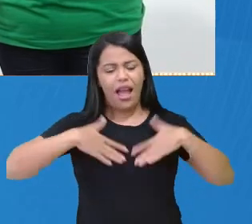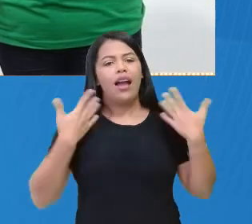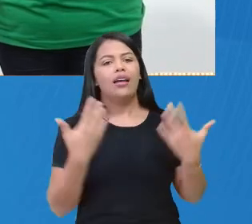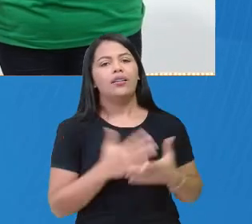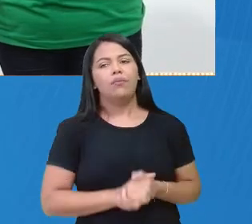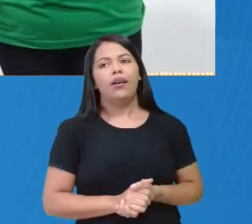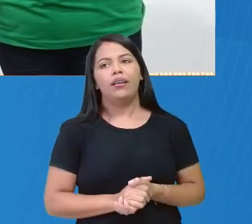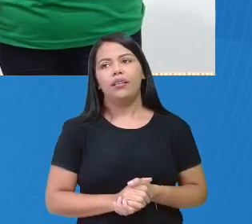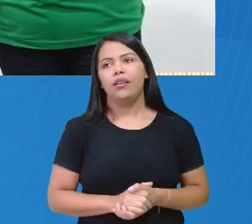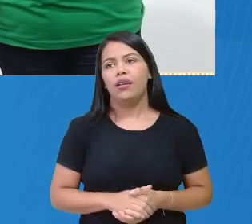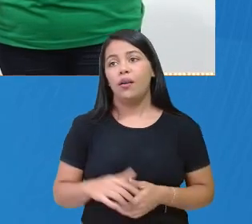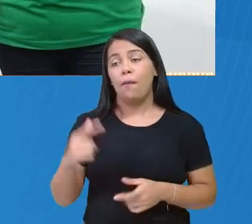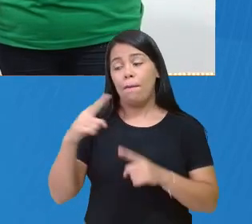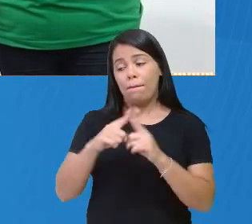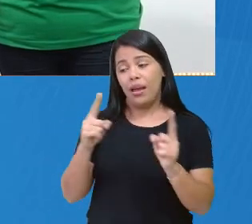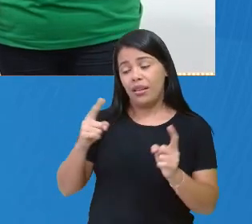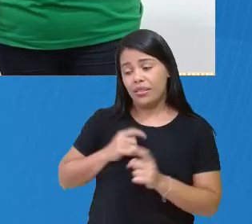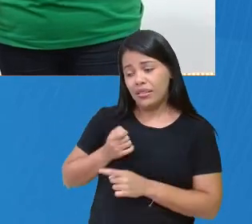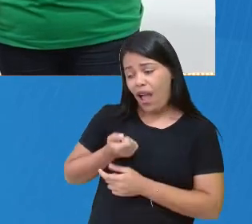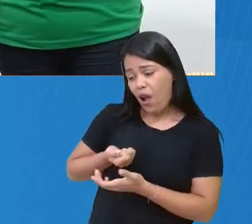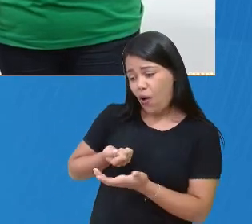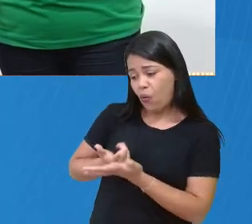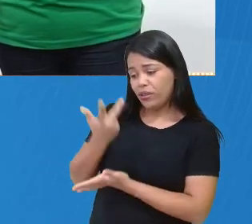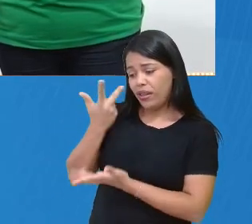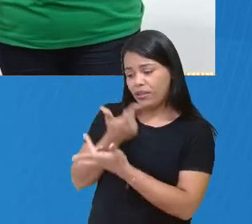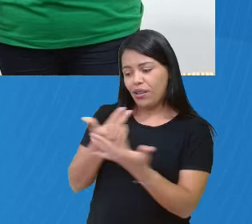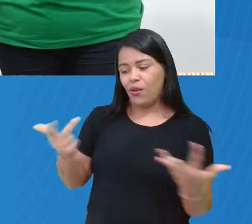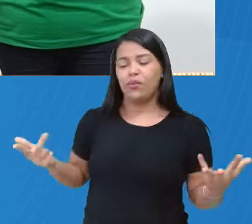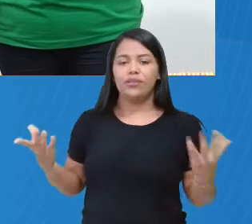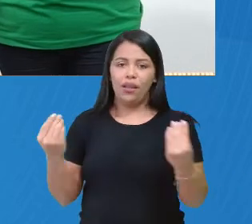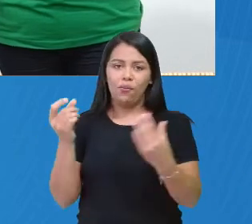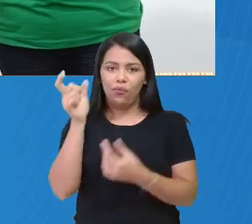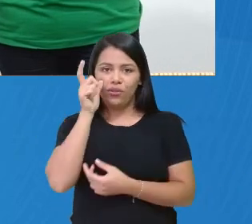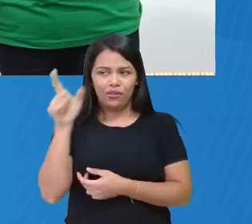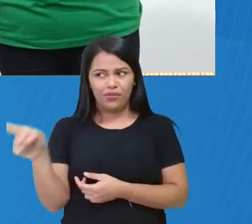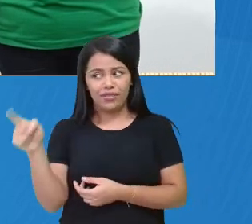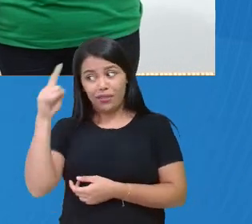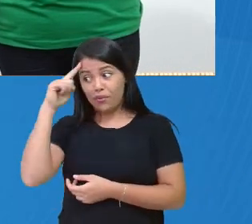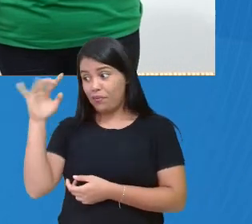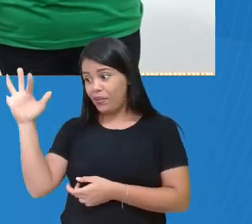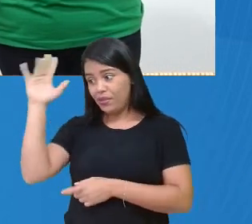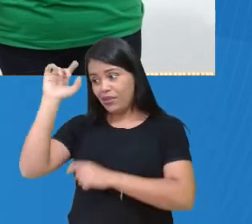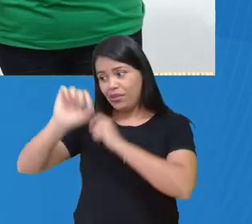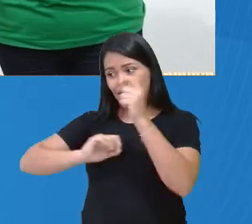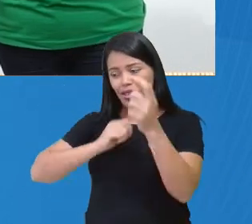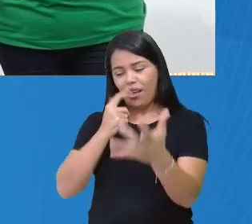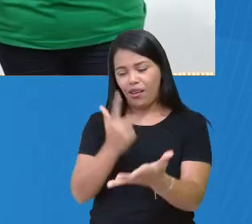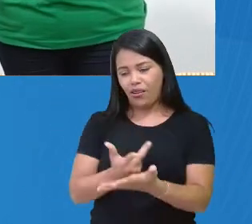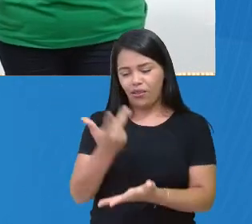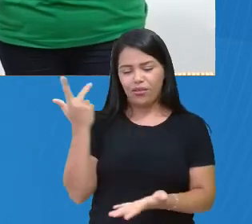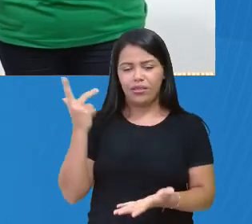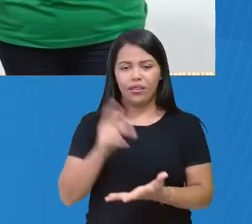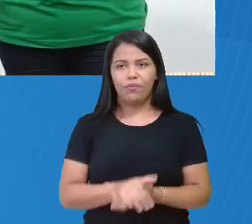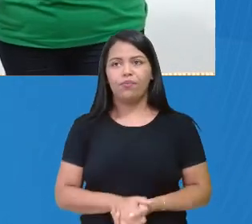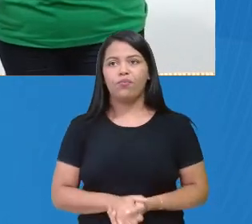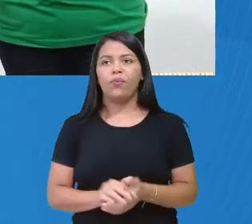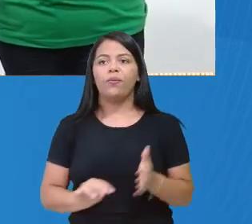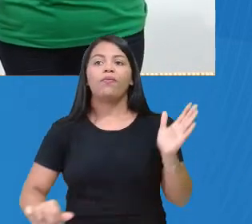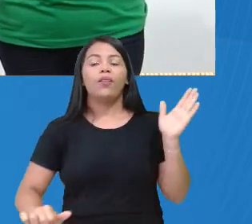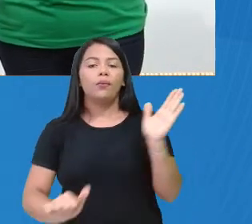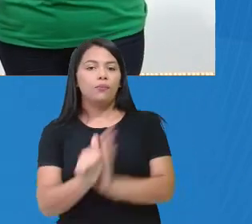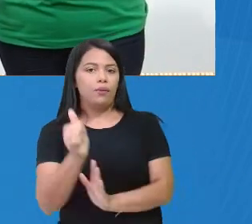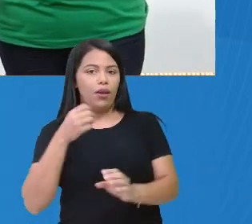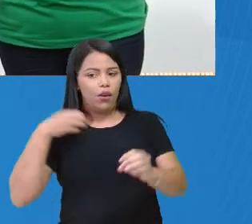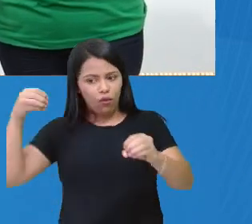bem interessante, viu? Quando você não imagina o que é que vai acontecer aí nessa viagem desses coelhinhos. Primeiro, vou dar um